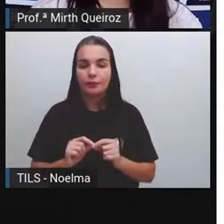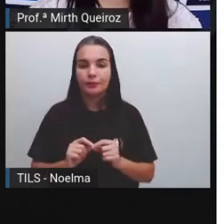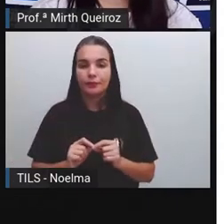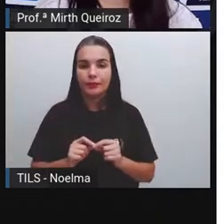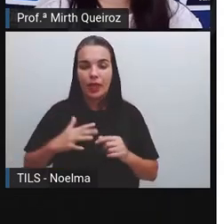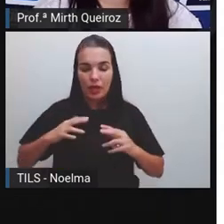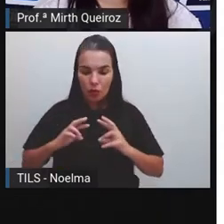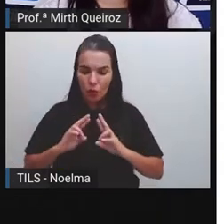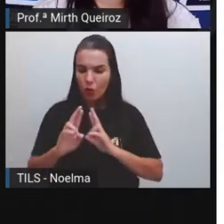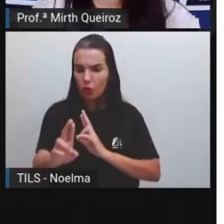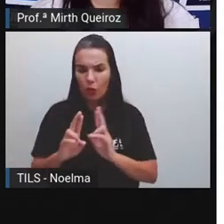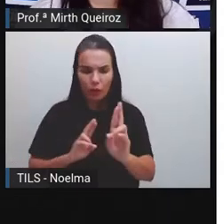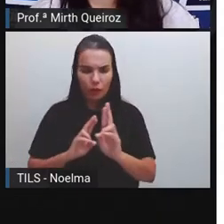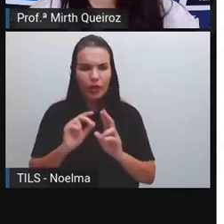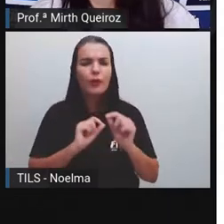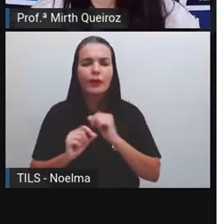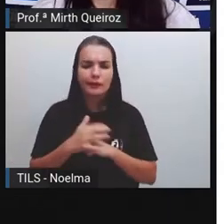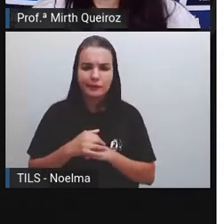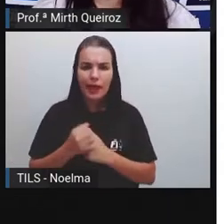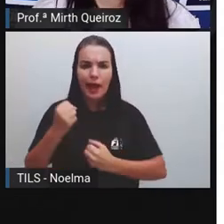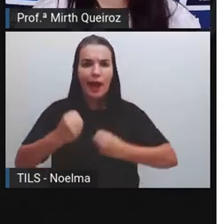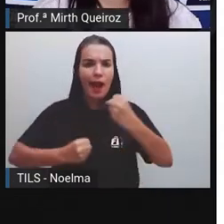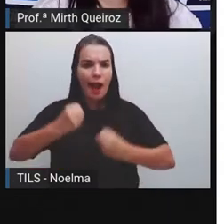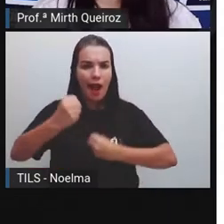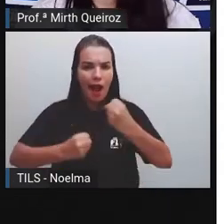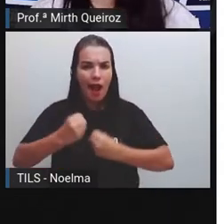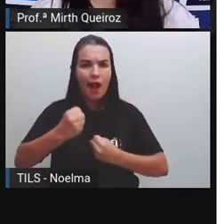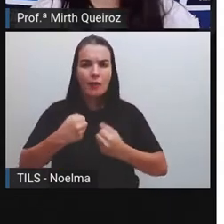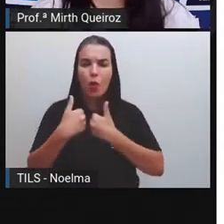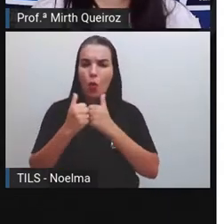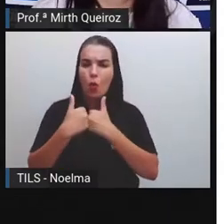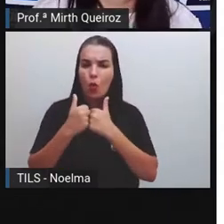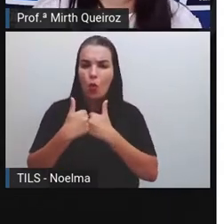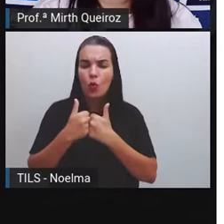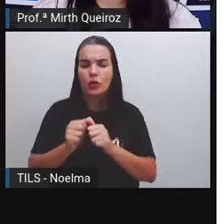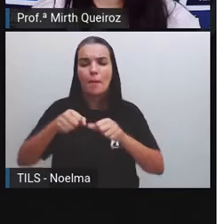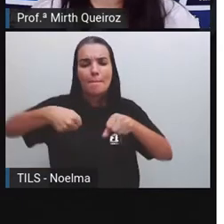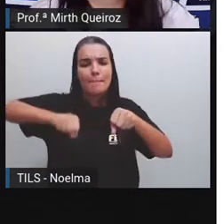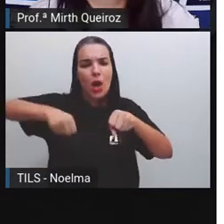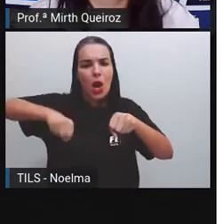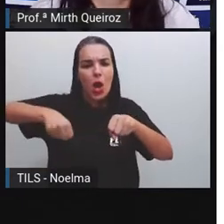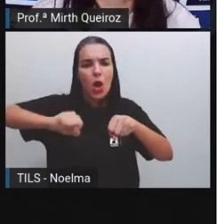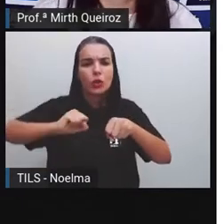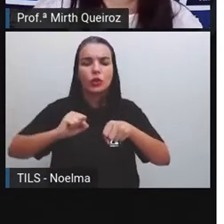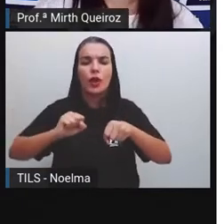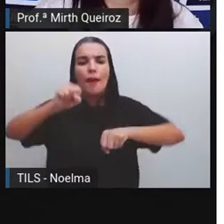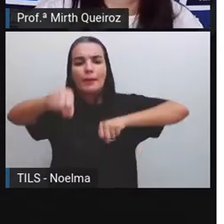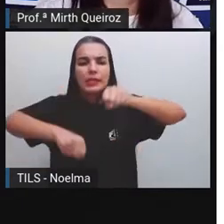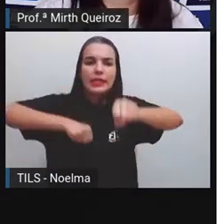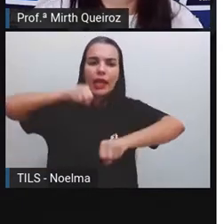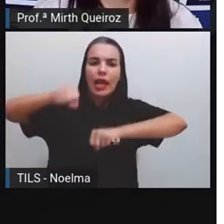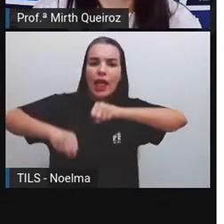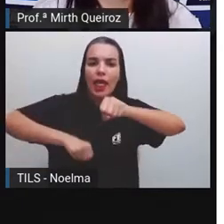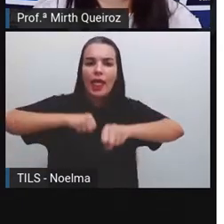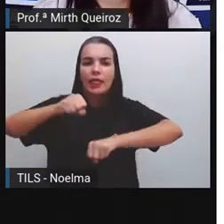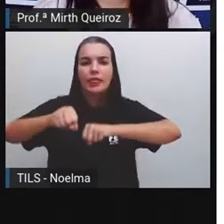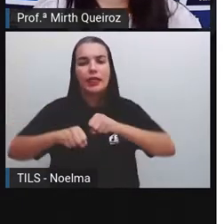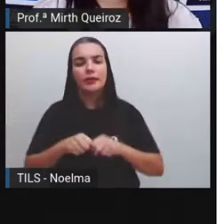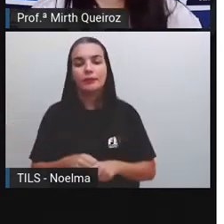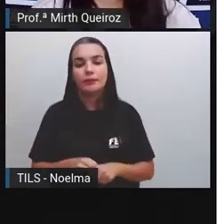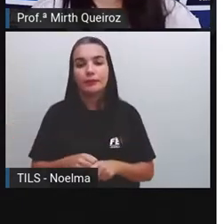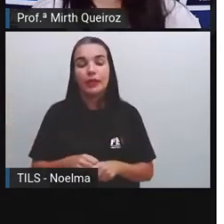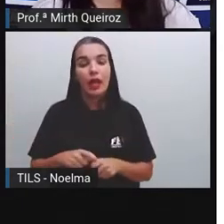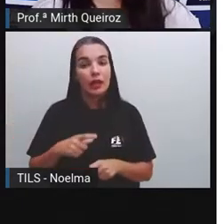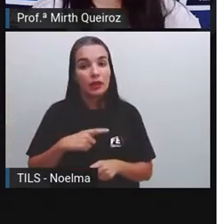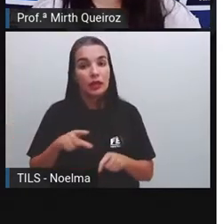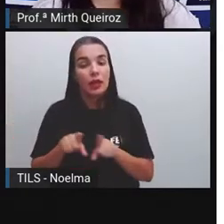que circulam nas rodovias, que é o caso do carro, ônibus, moto, bicicleta, né? E temos ainda